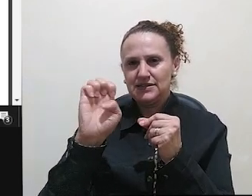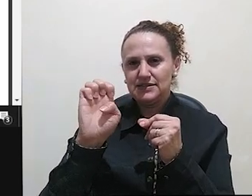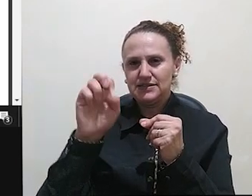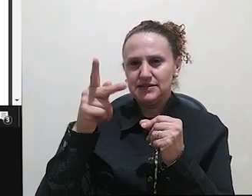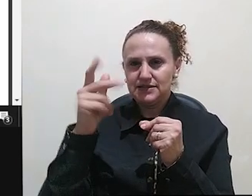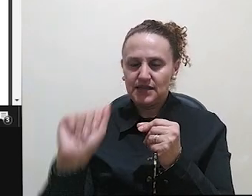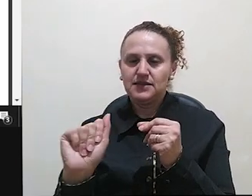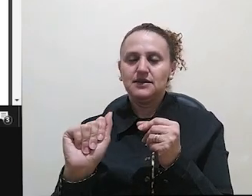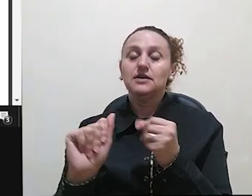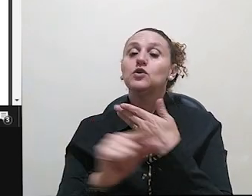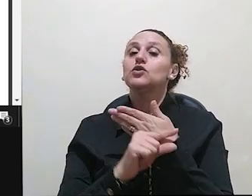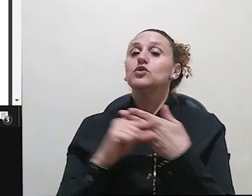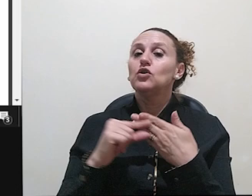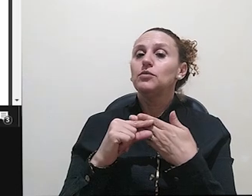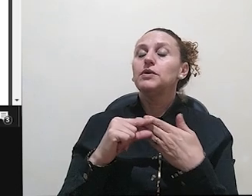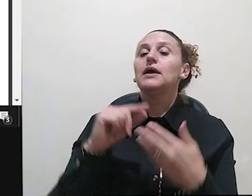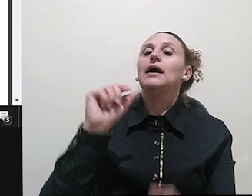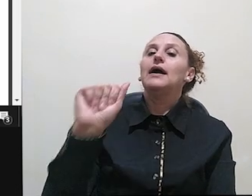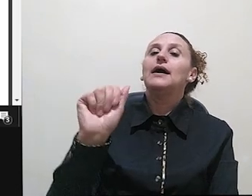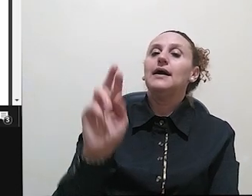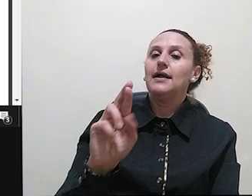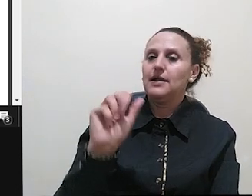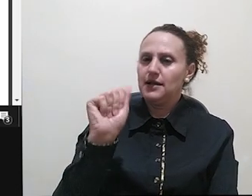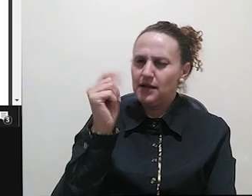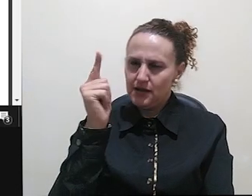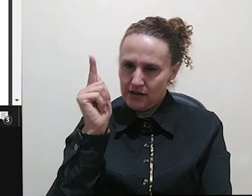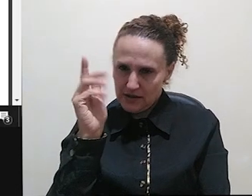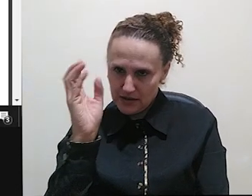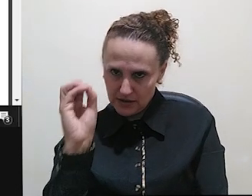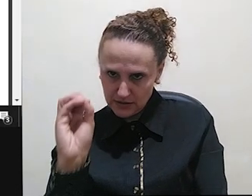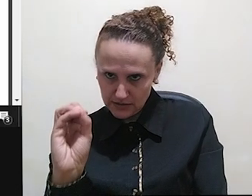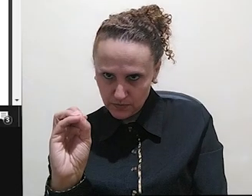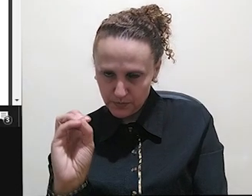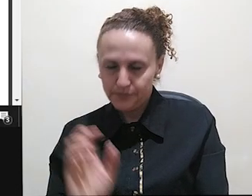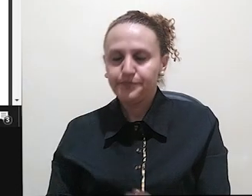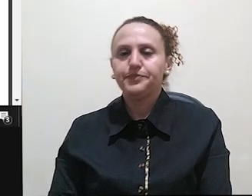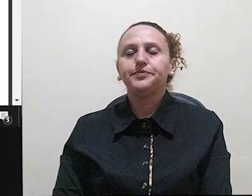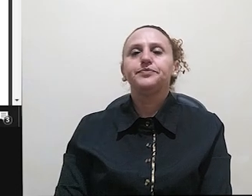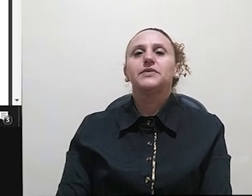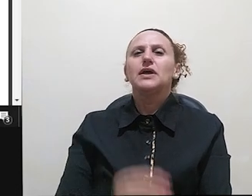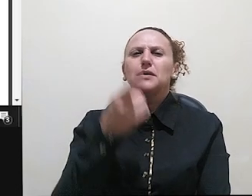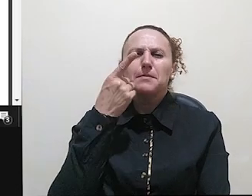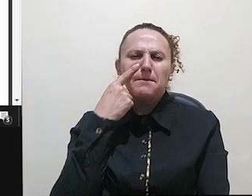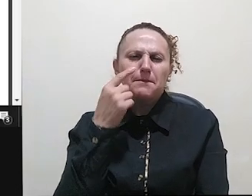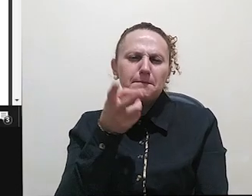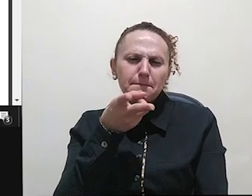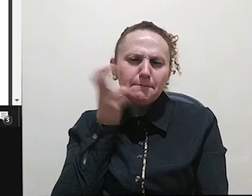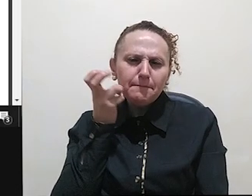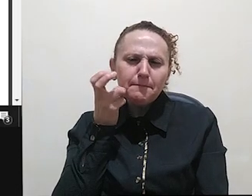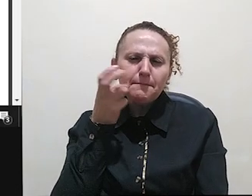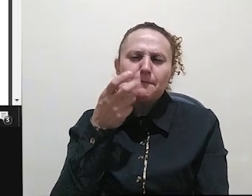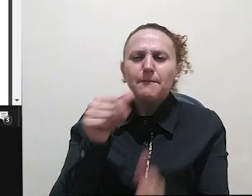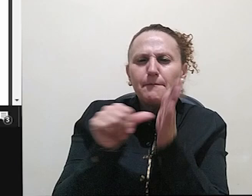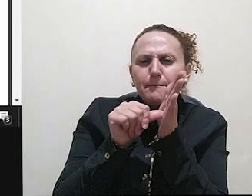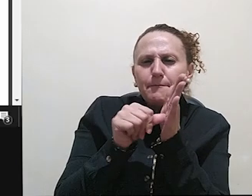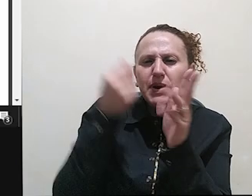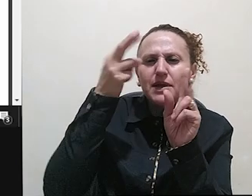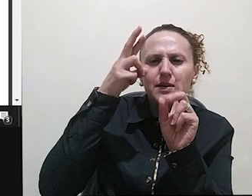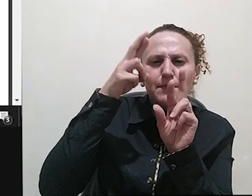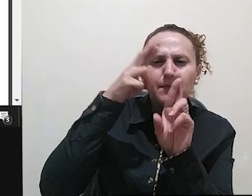Medeiros Aragão Neto. Vejam só como no primeiro parágrafo o autor faz a